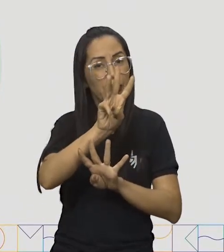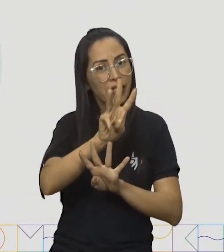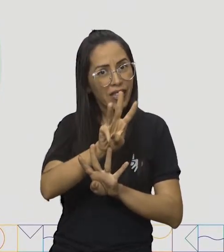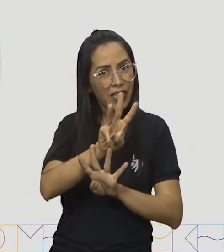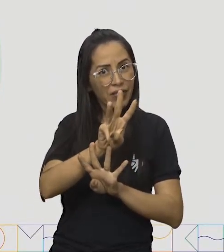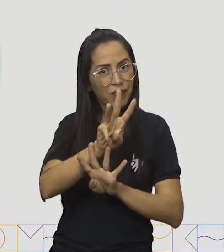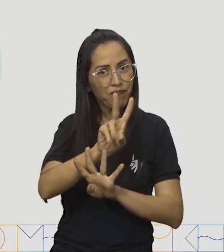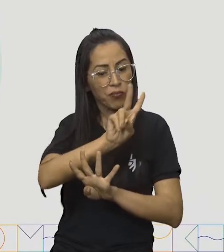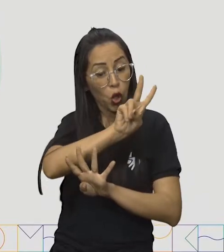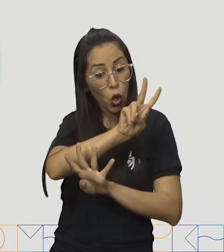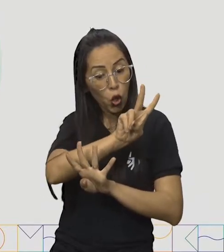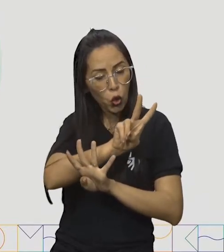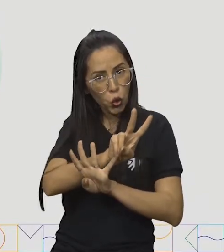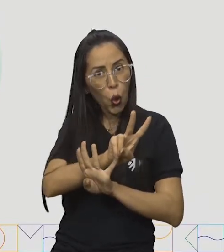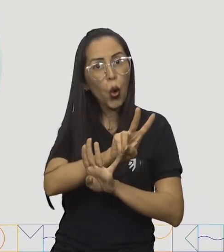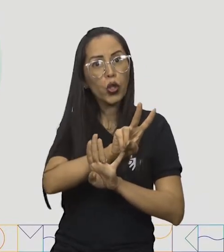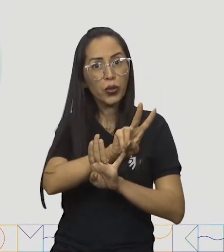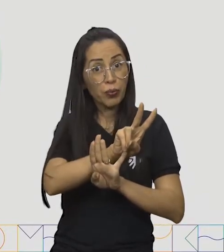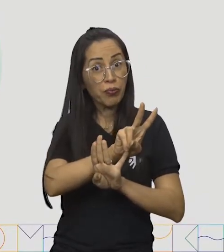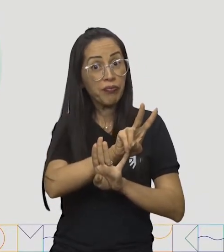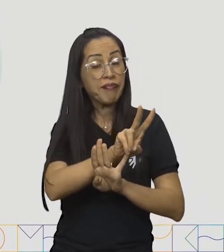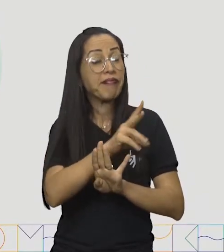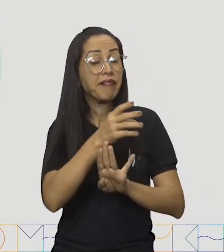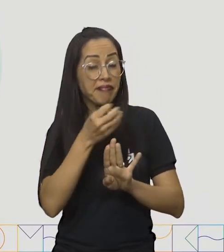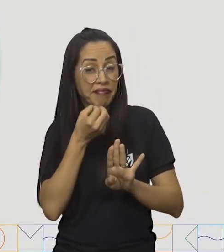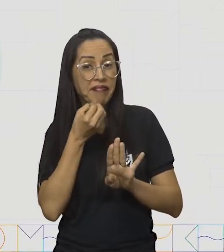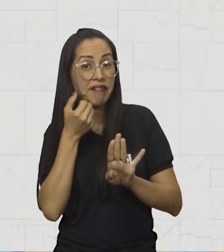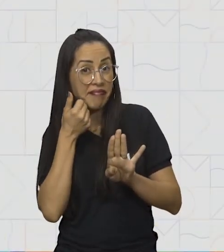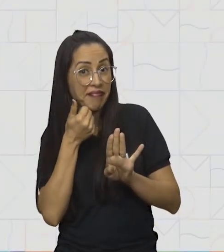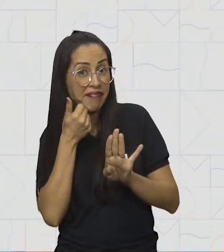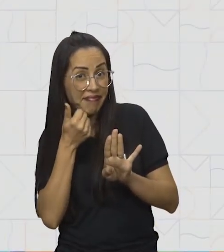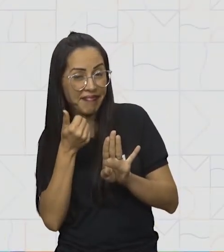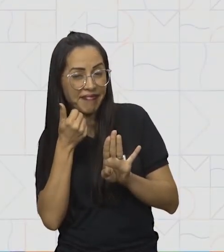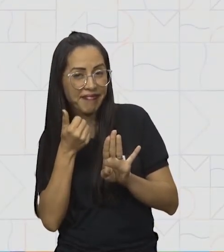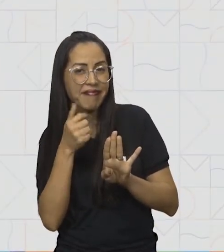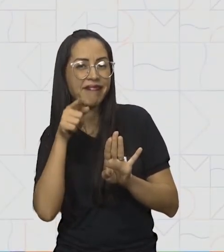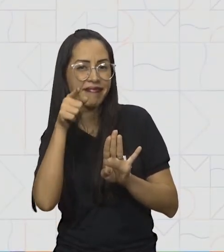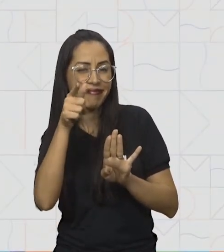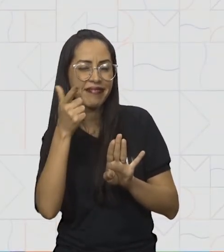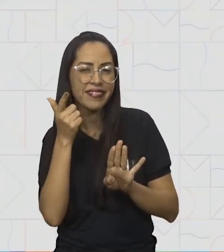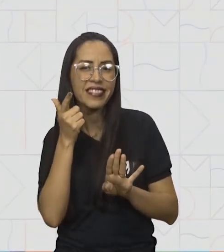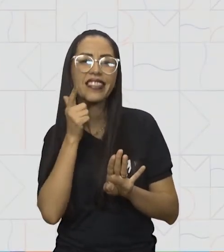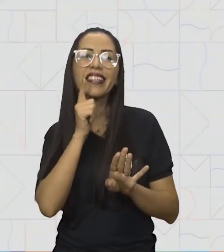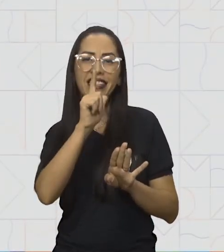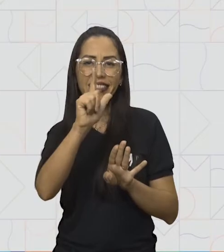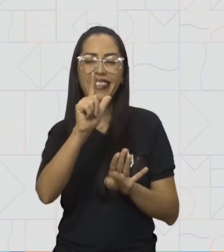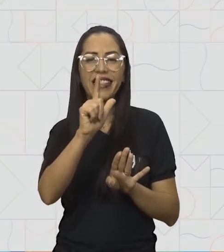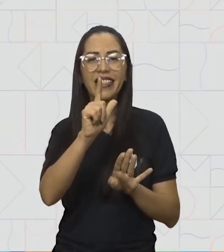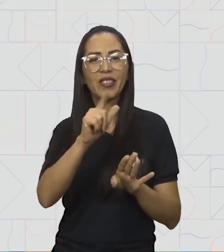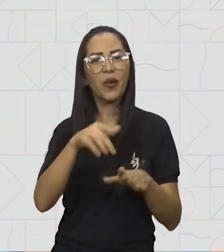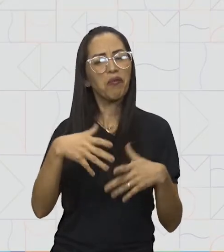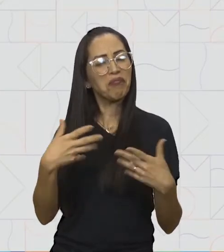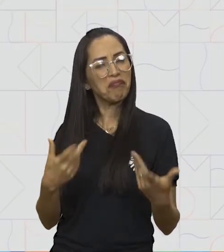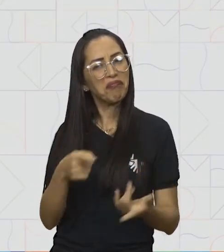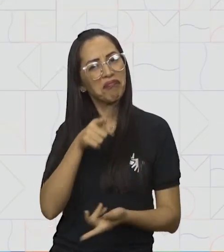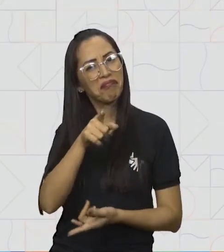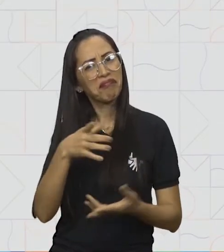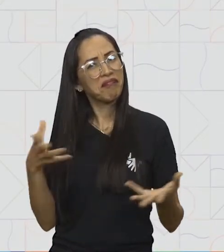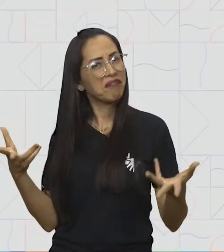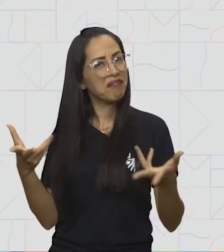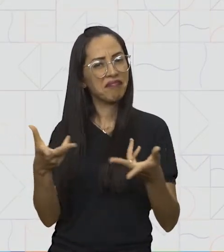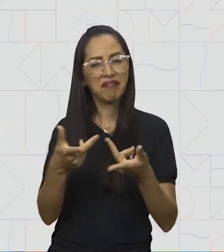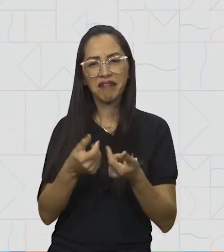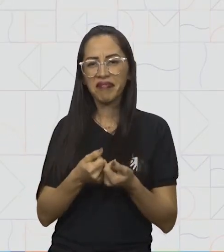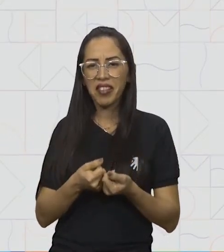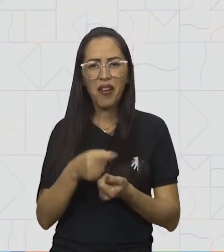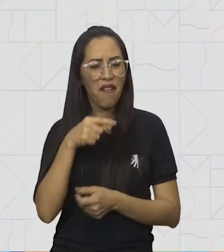centena e dois na unidade de milhar. Muito bem. Você acertou. Turminha, que show foi